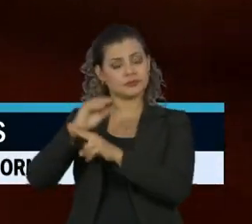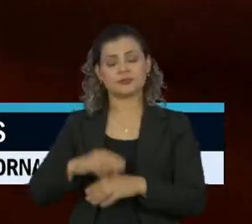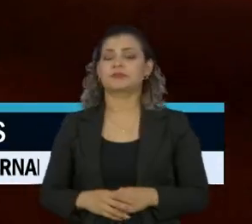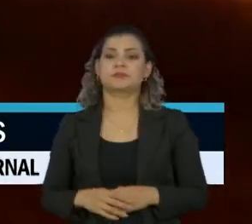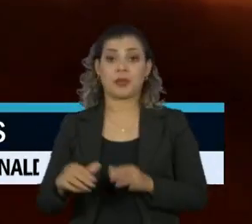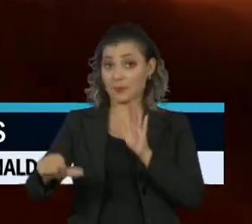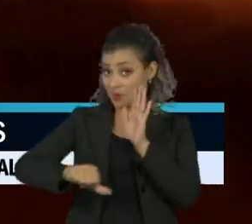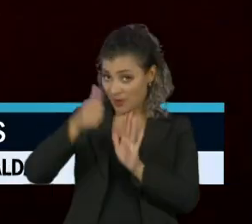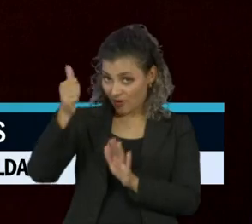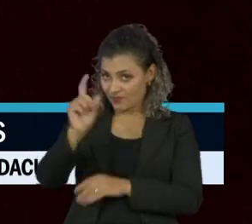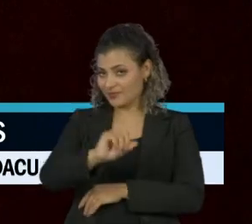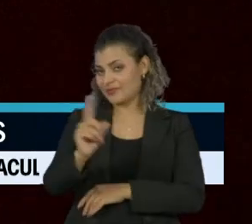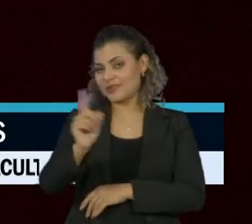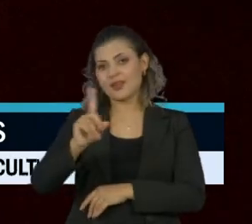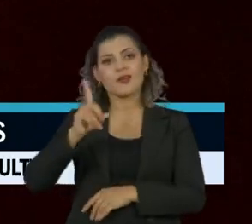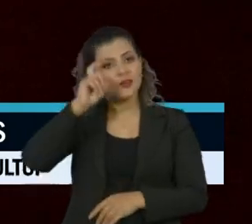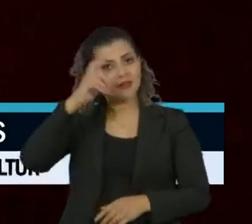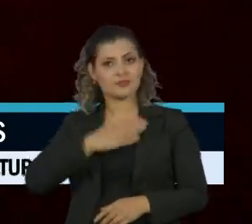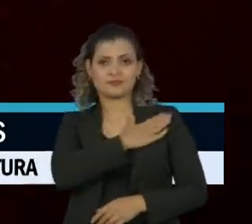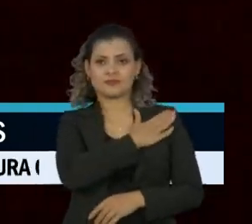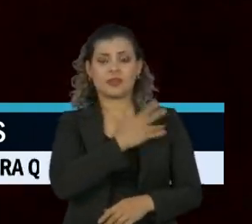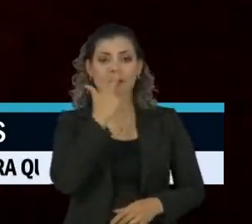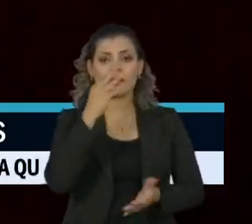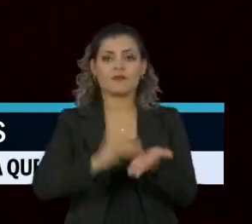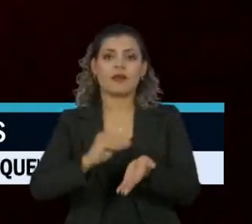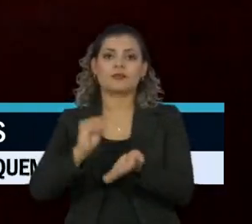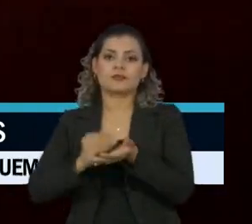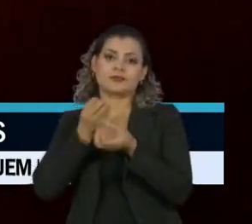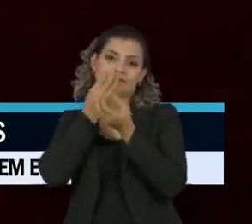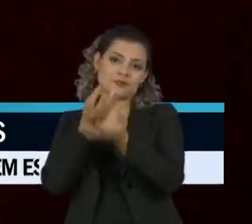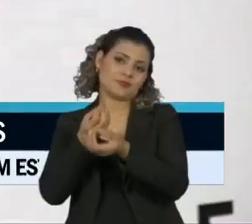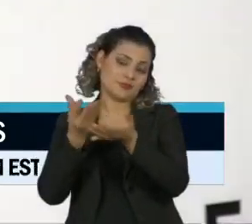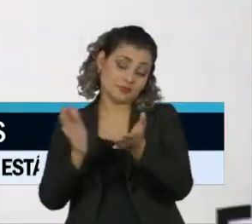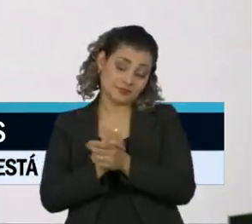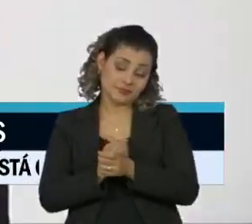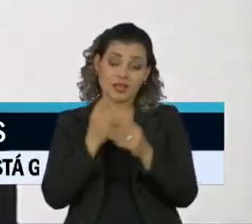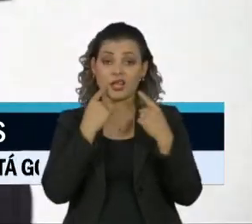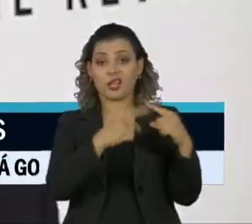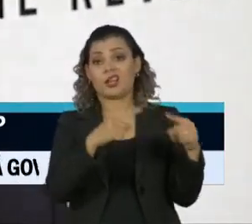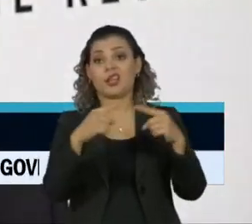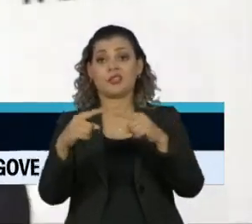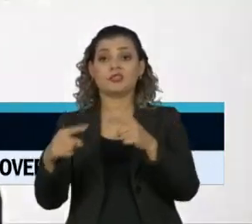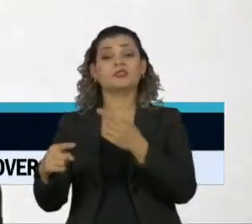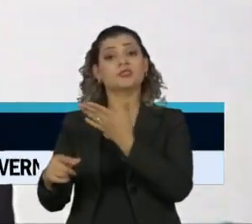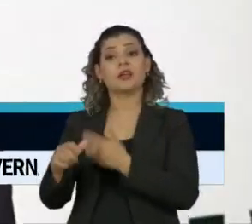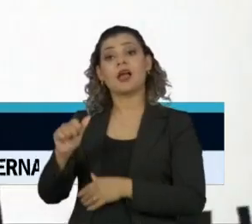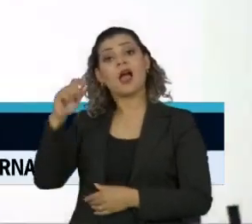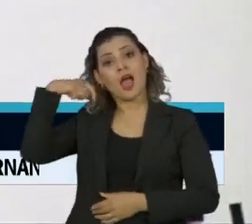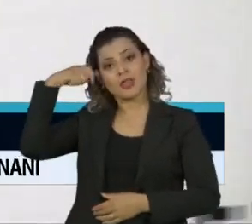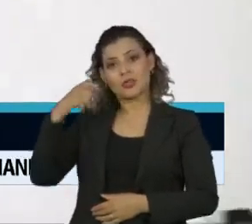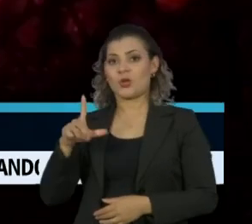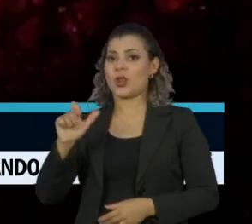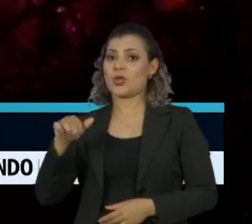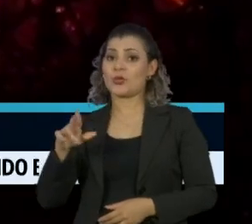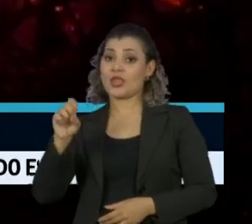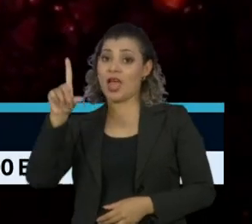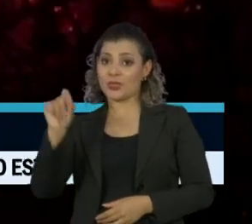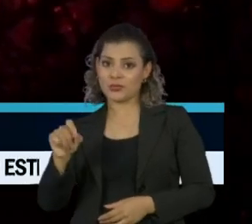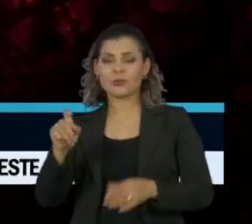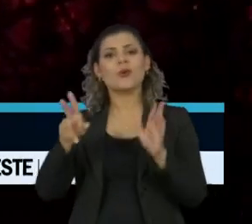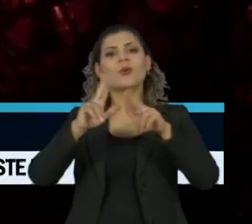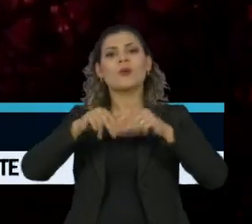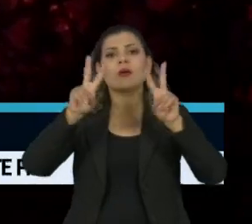primeira vez que o general mostrou estar mal informado. Rebatendo críticas do ator Leonardo DiCaprio sobre a situação na